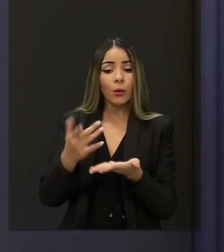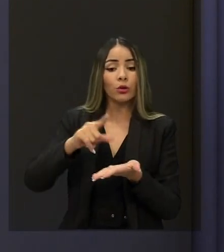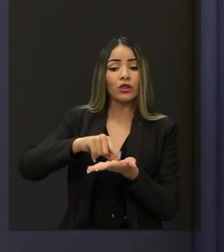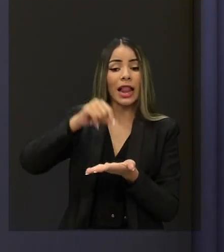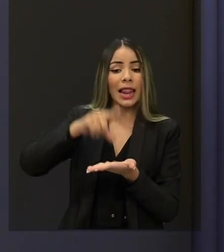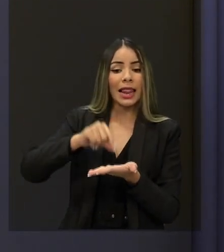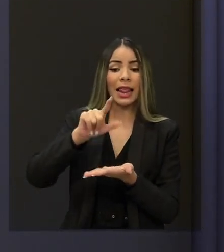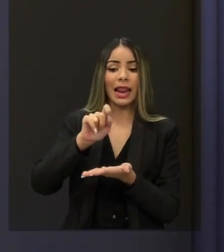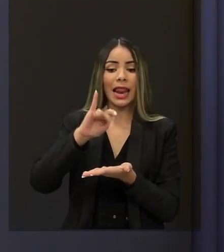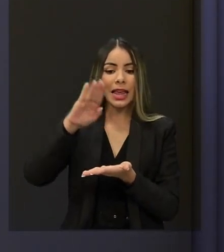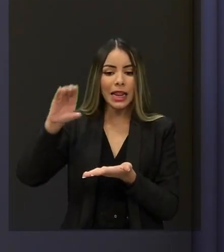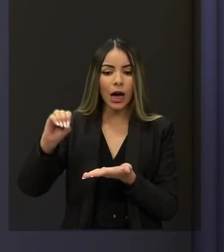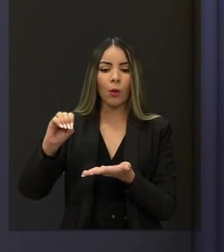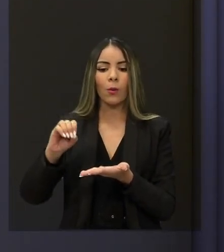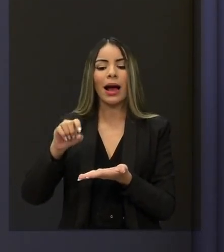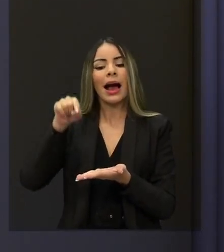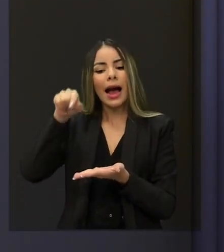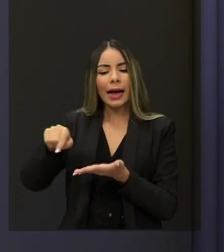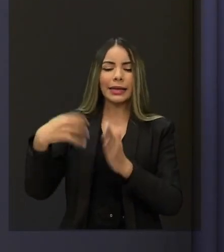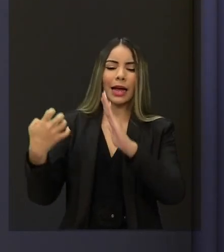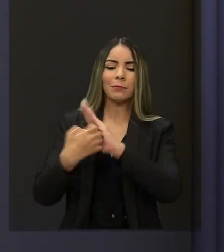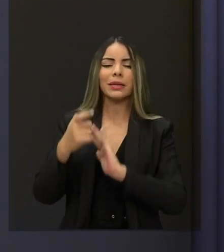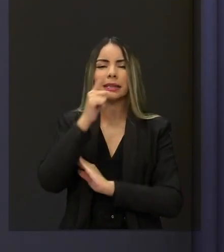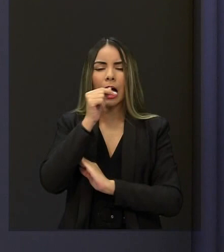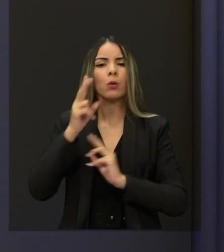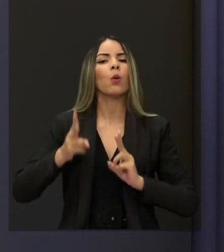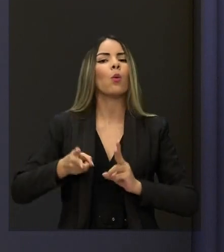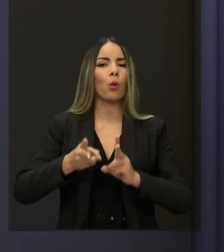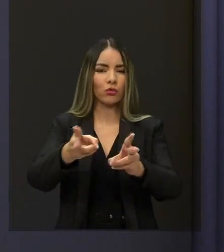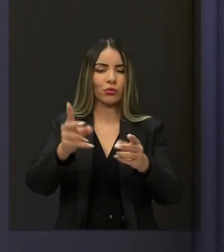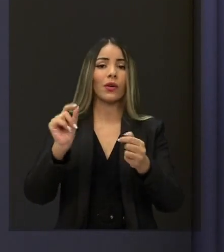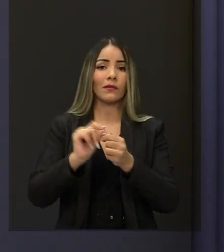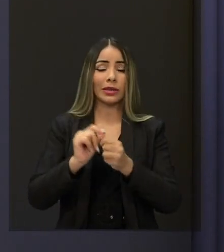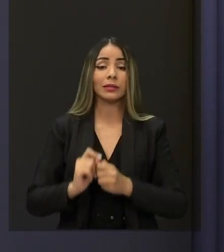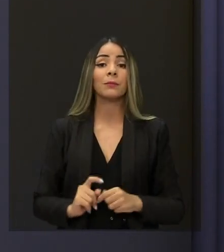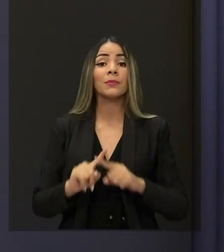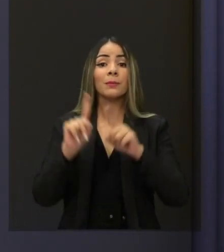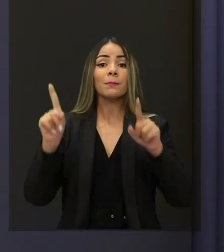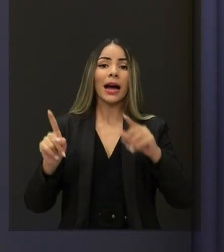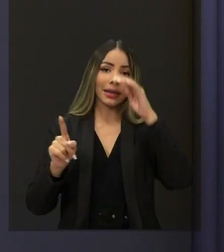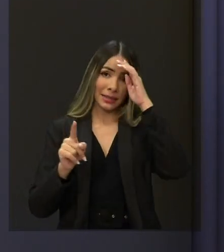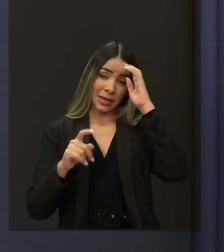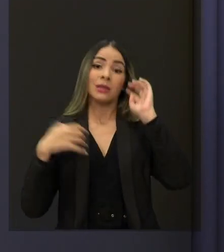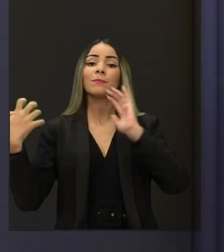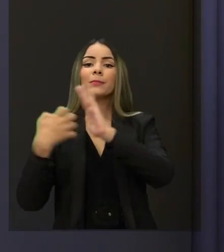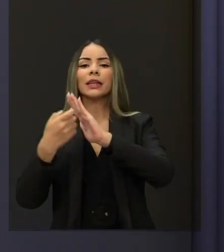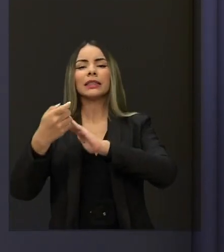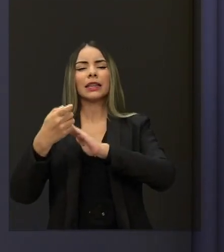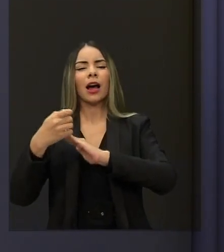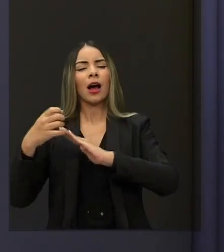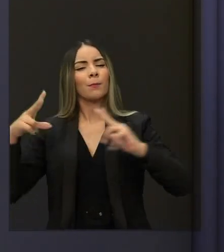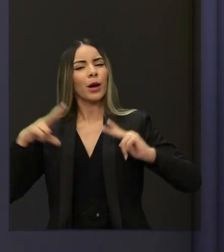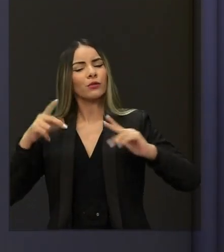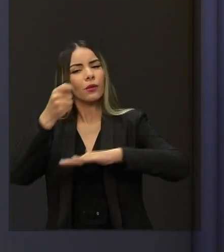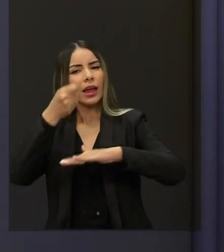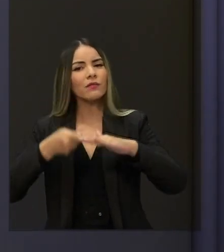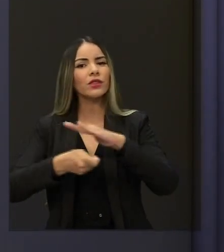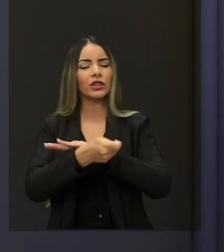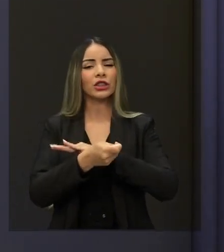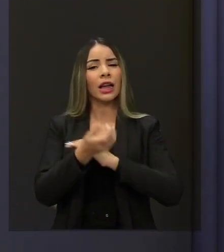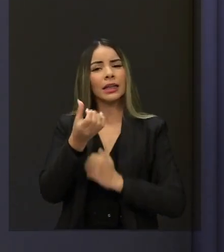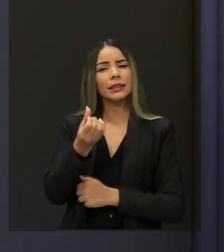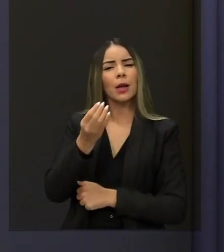Cajés que vai continuar a fazer a aferição e a cobrança. O investimento é do setor privado. É um investimento da ordem de R$ 6,2